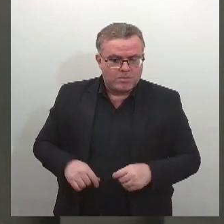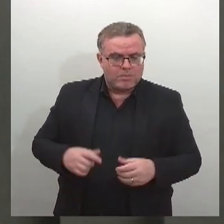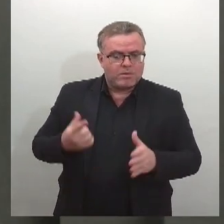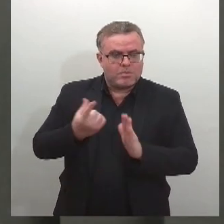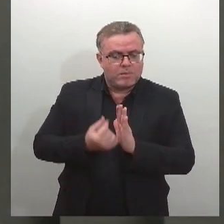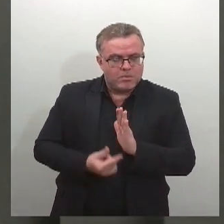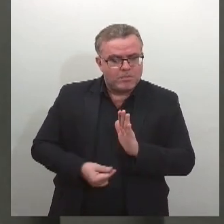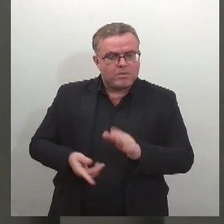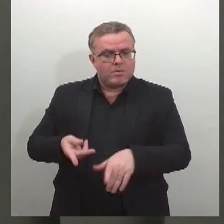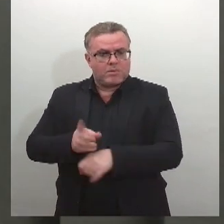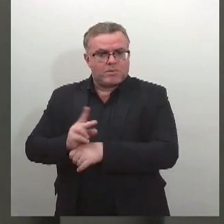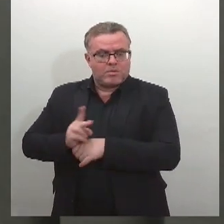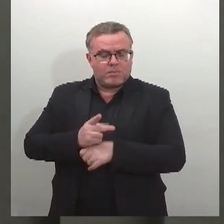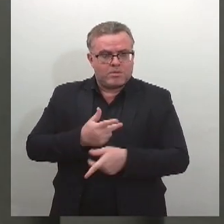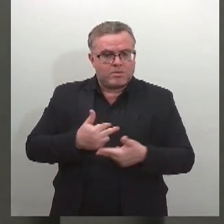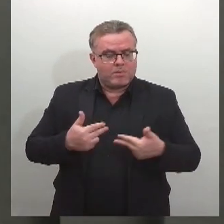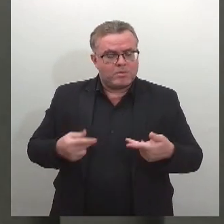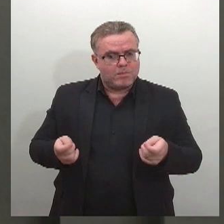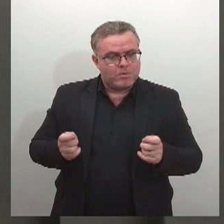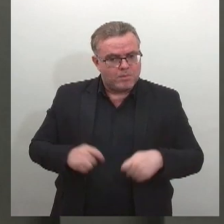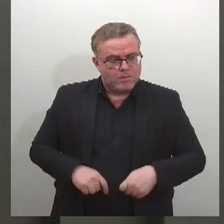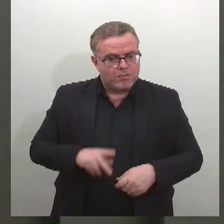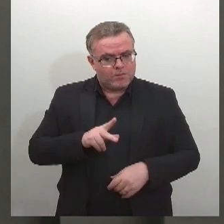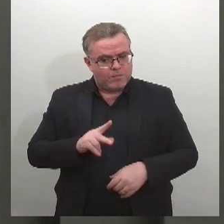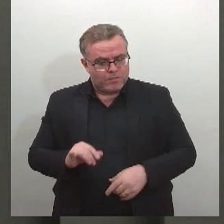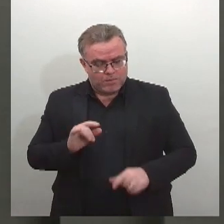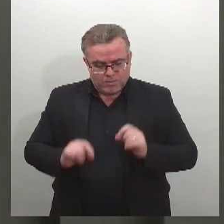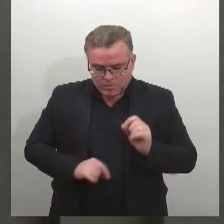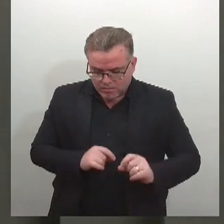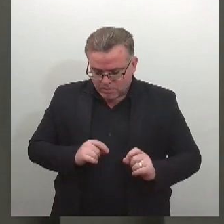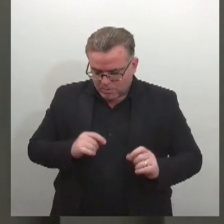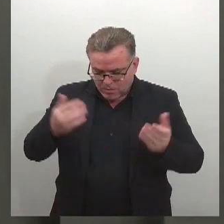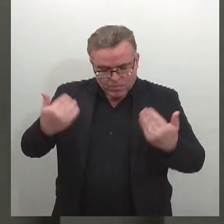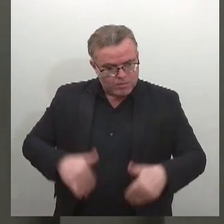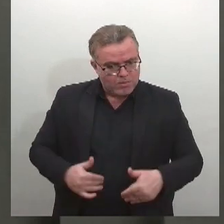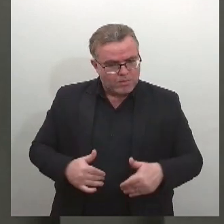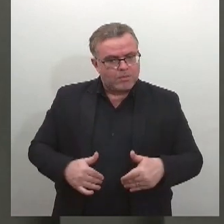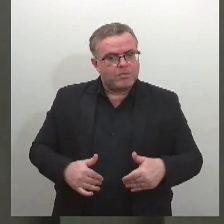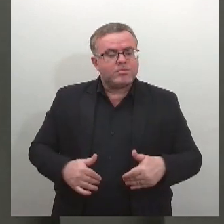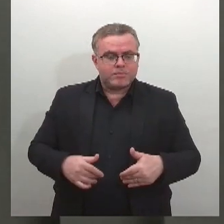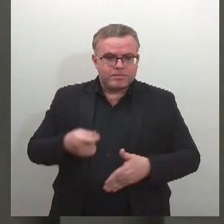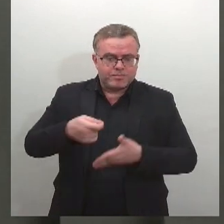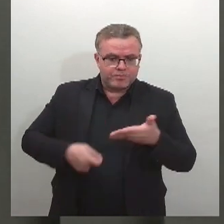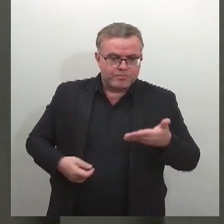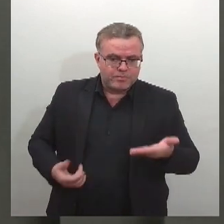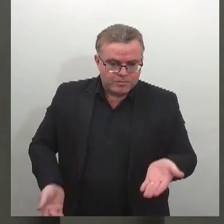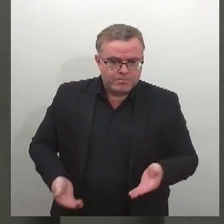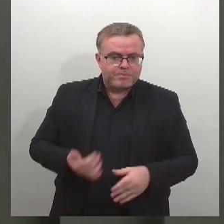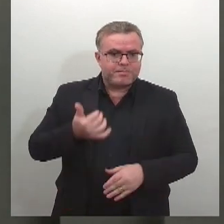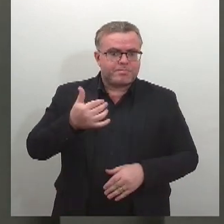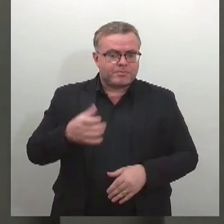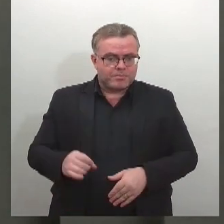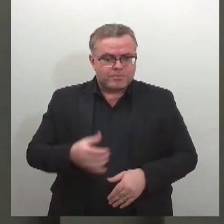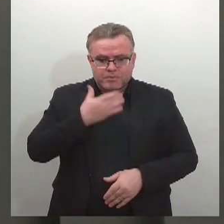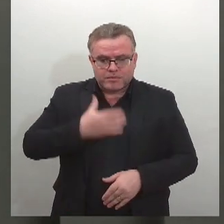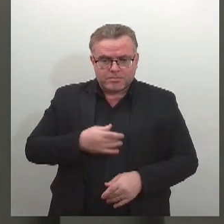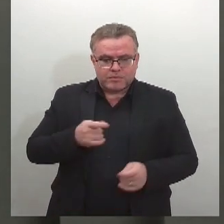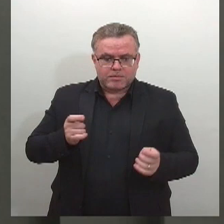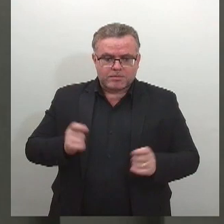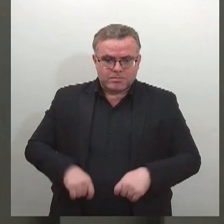financeira. Eles farão apenas as provas objetivas. No dia 10 de dezembro, serão aplicadas as provas